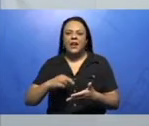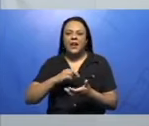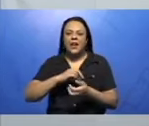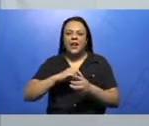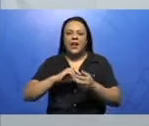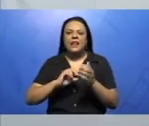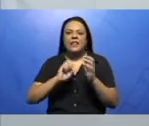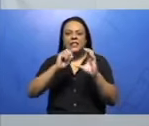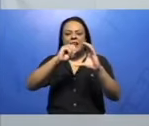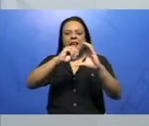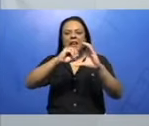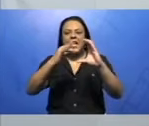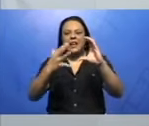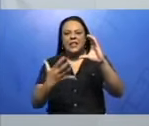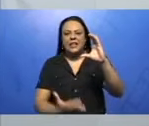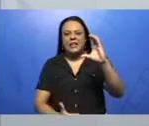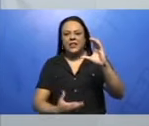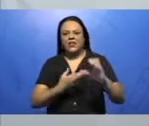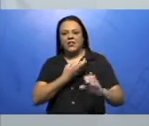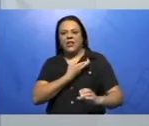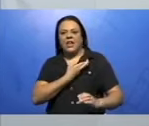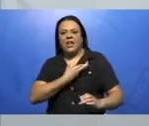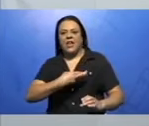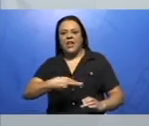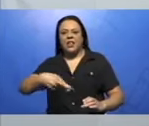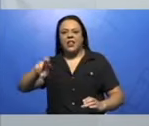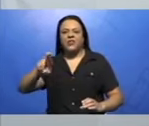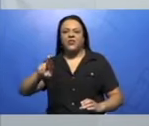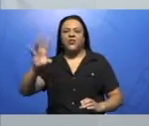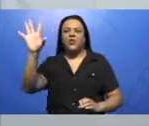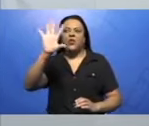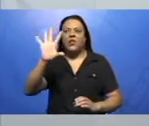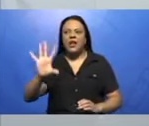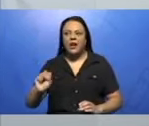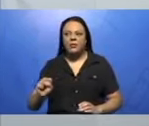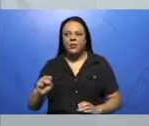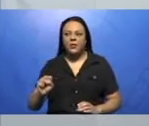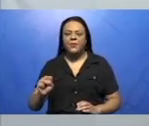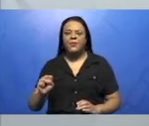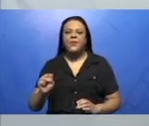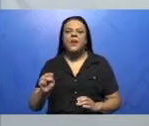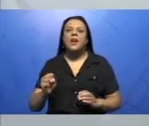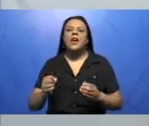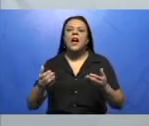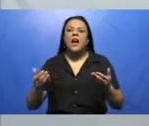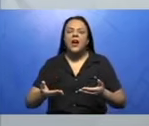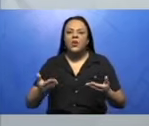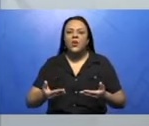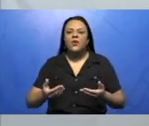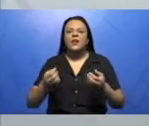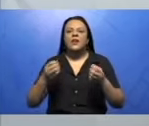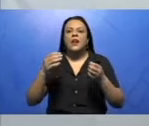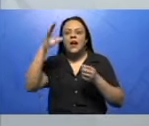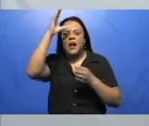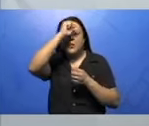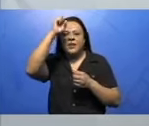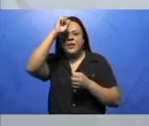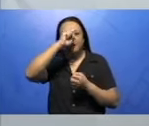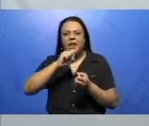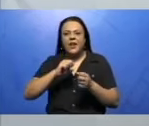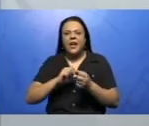Vocês recordam, nós falamos dos clãs, nós falamos das tribos, agora nós vamos falar de alguns aspectos da